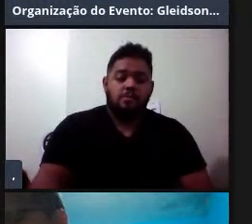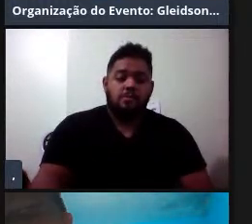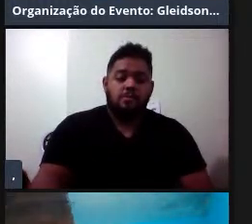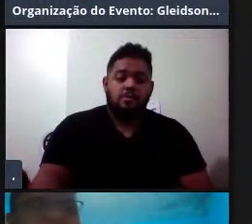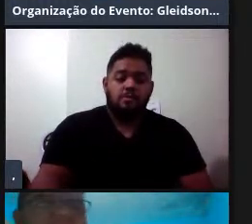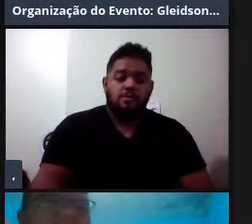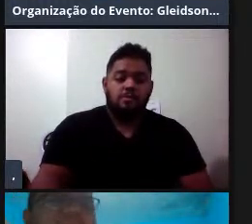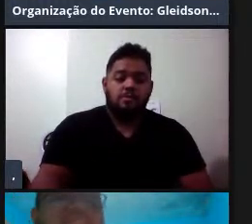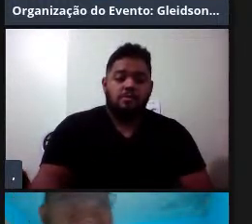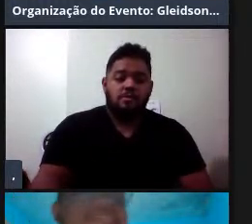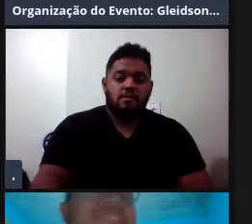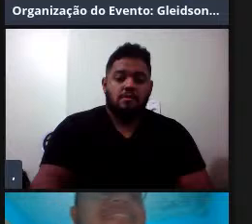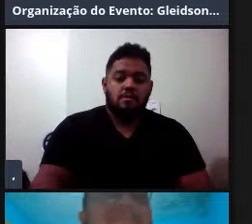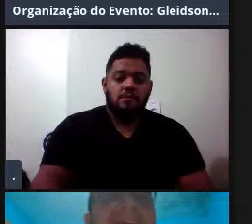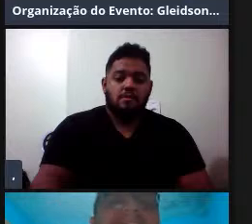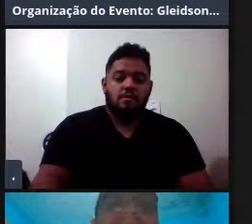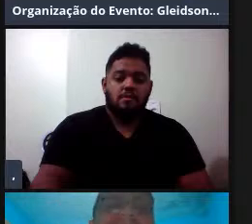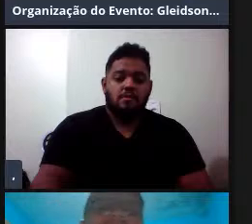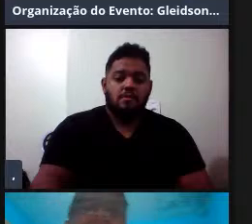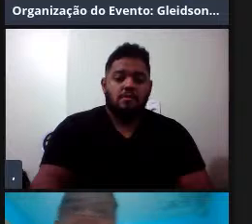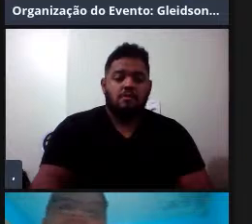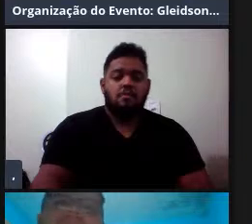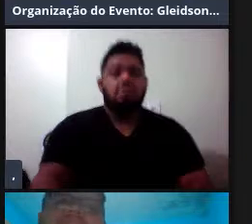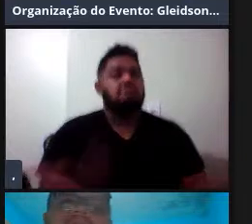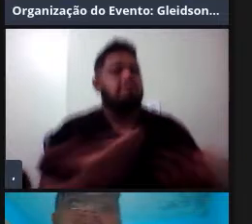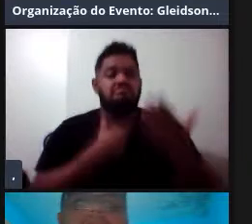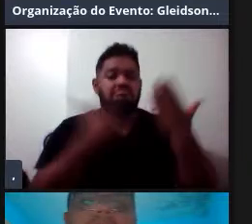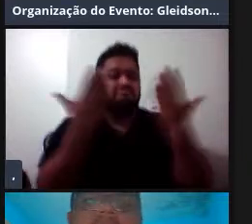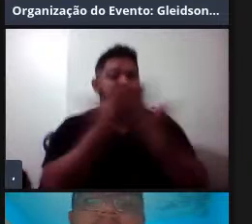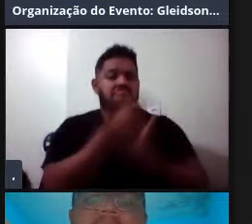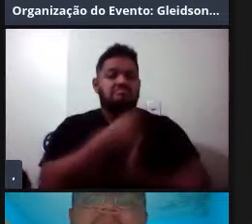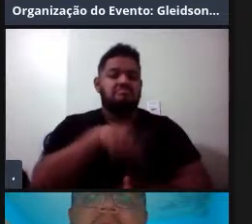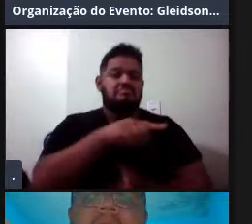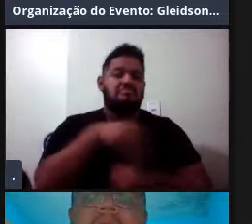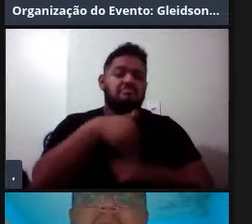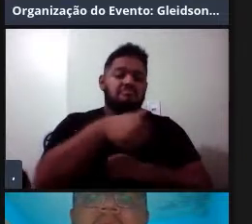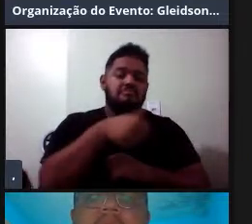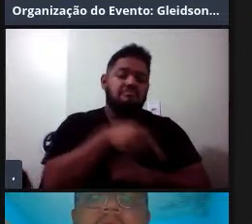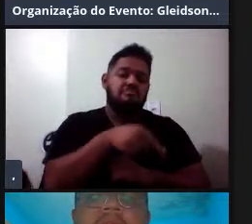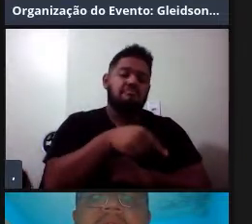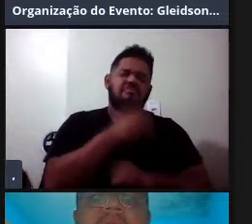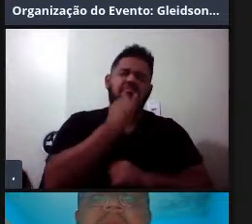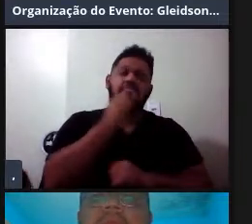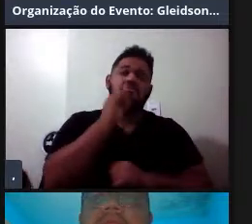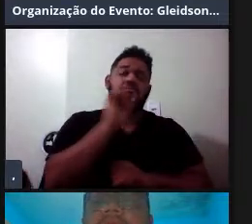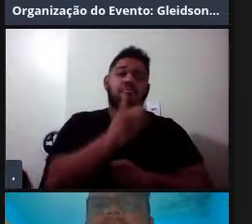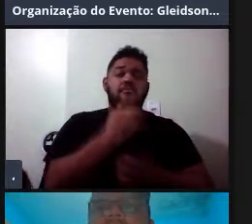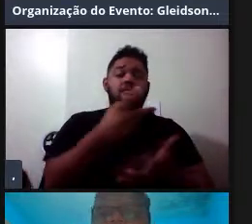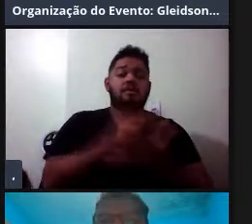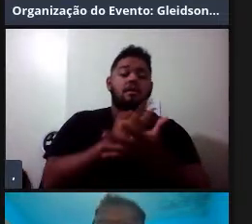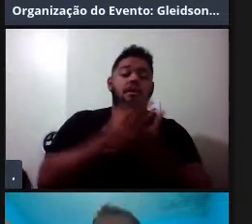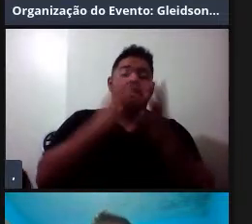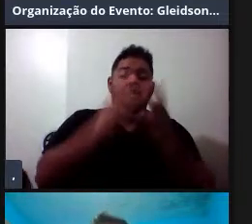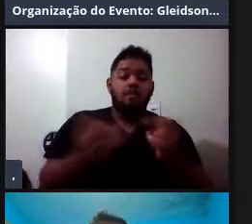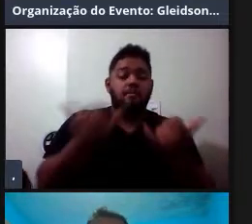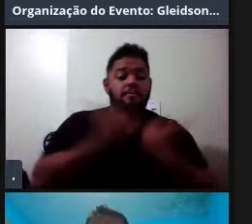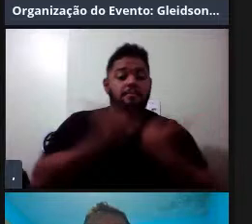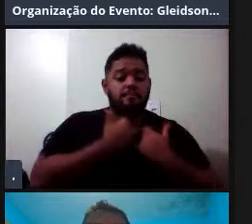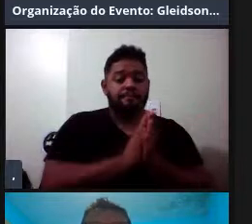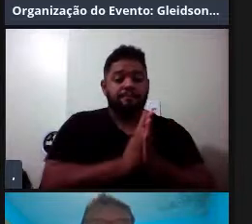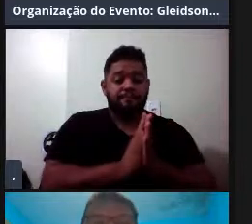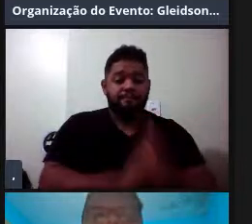Bom, agora eu não consigo mais ver vocês, então, se qualquer coisa der errado, é só me avisar, por favor. Ah, professor?